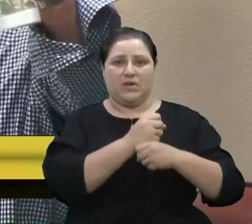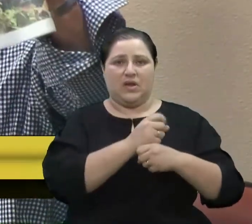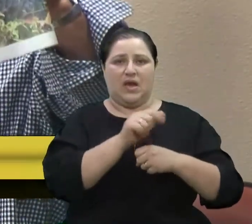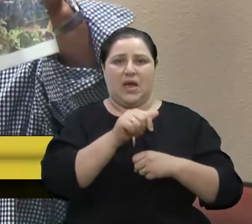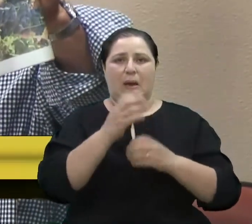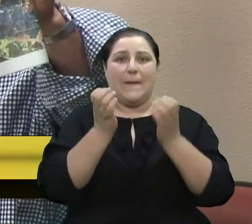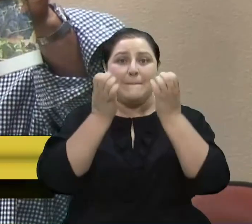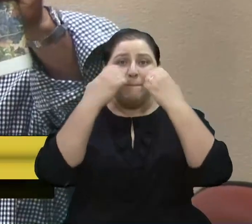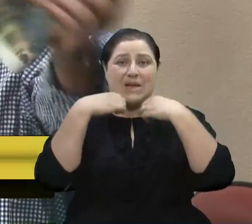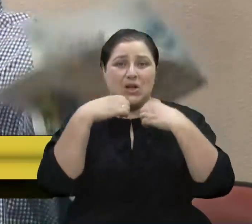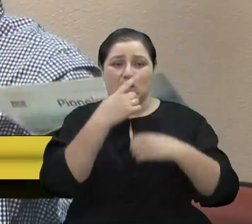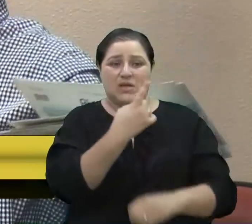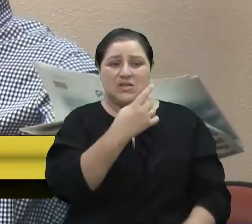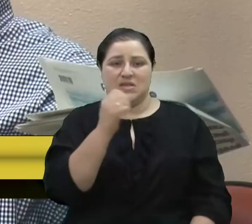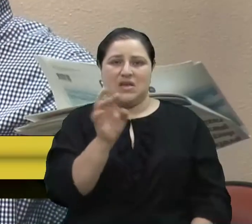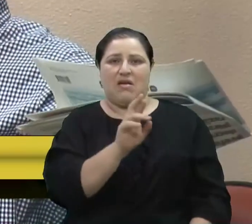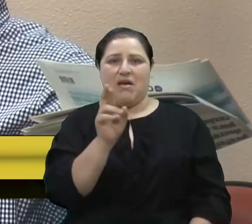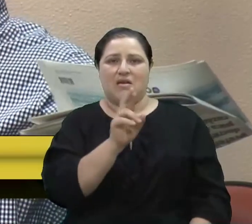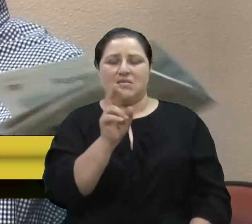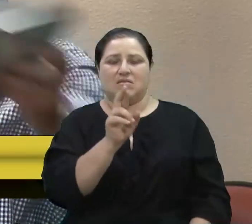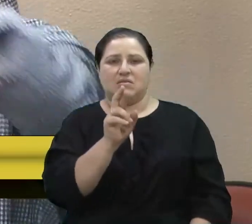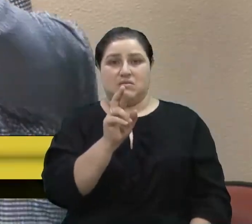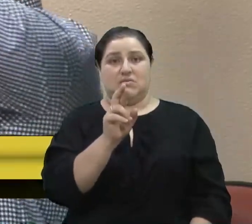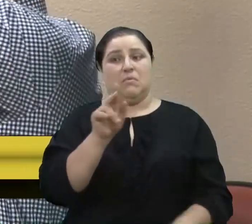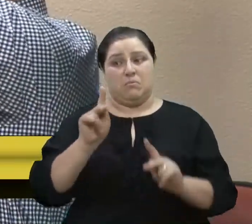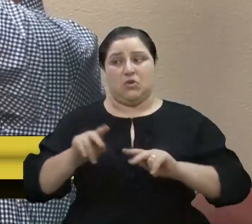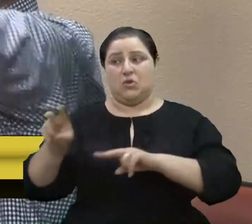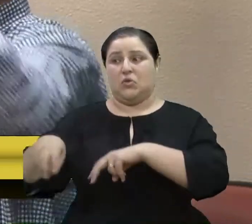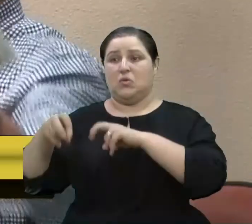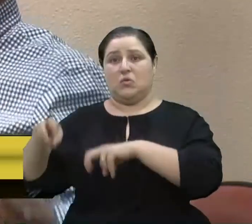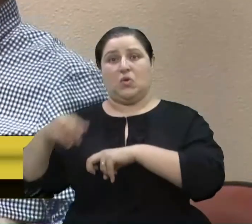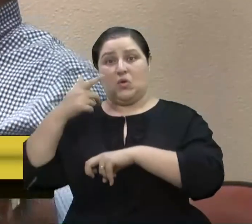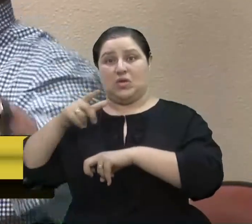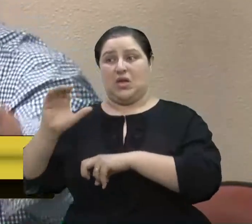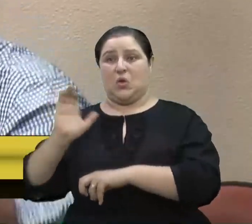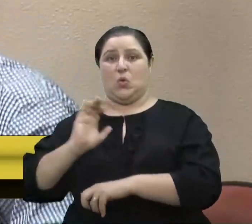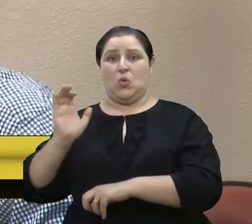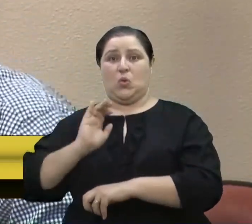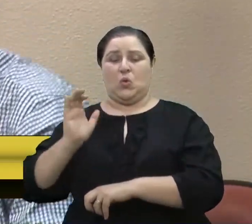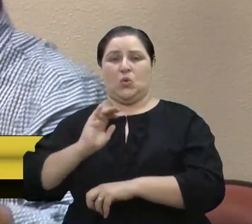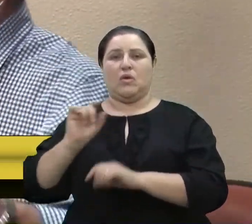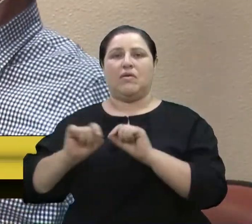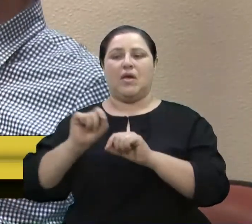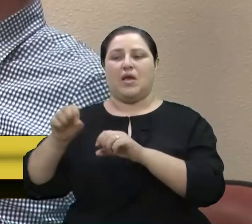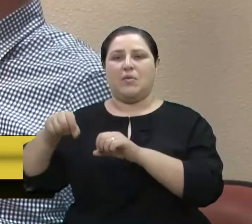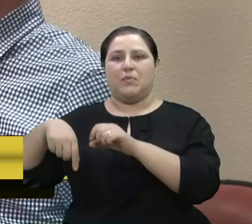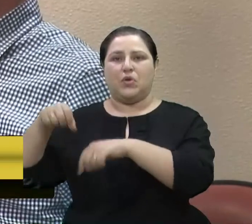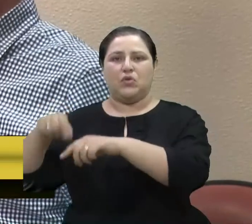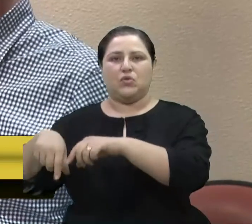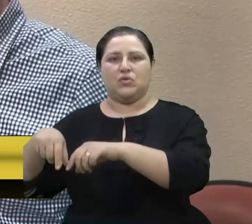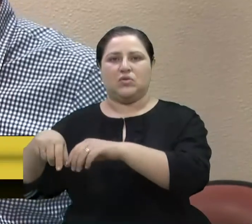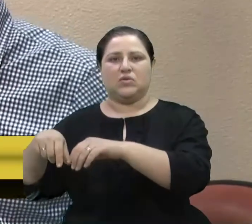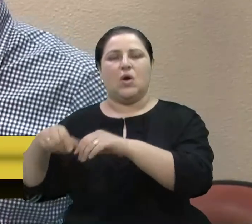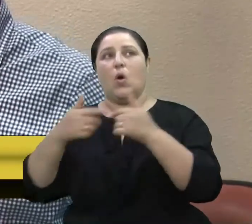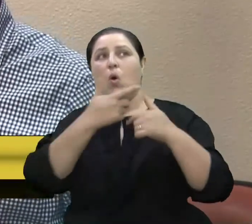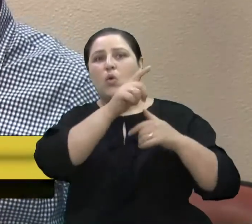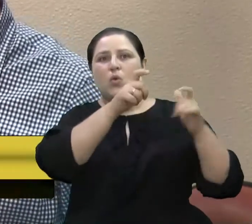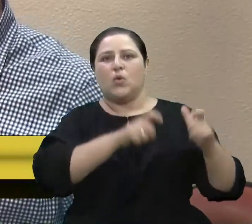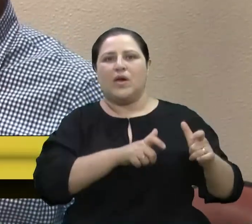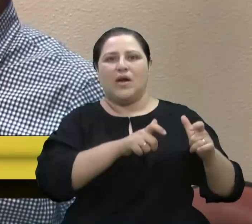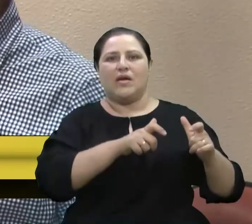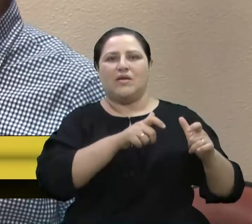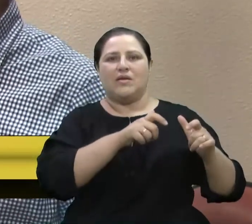ah, o colôno vai ganhar dinheiro, mas quem vai produzir? Só lá para cima onde tem os grandes e o pequeno, gente. Então, olha,